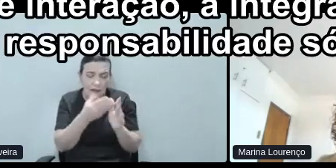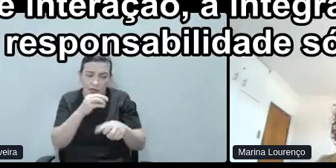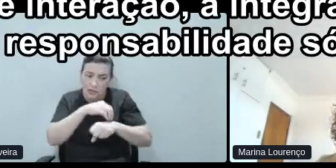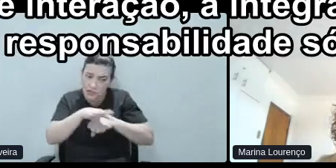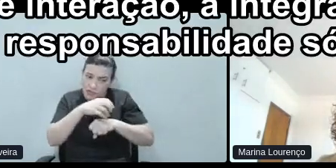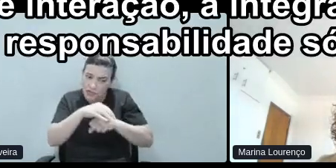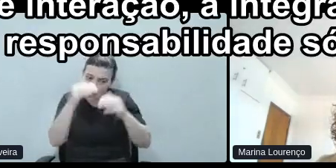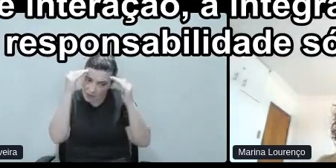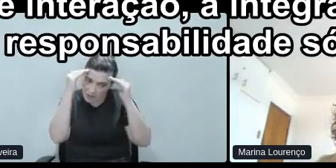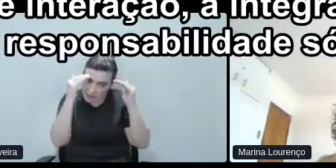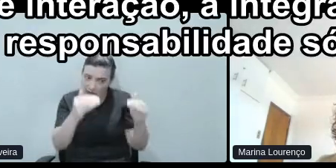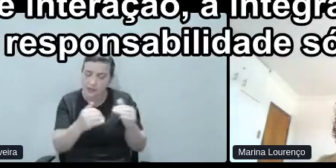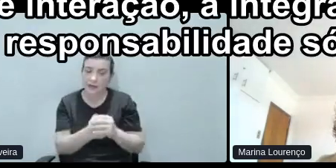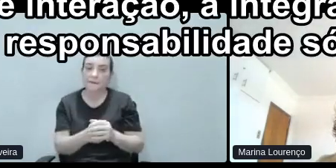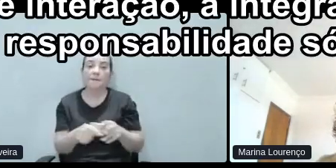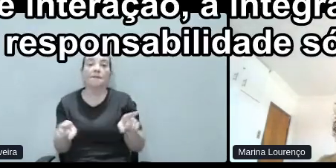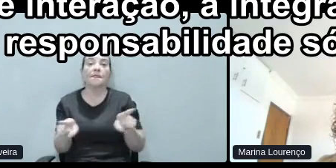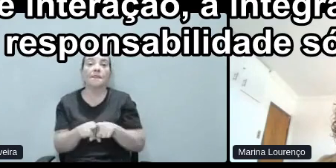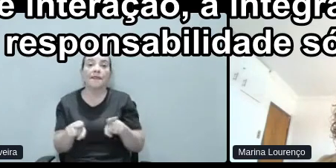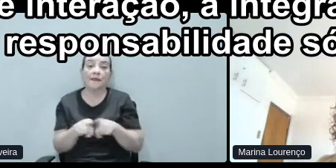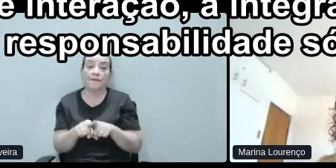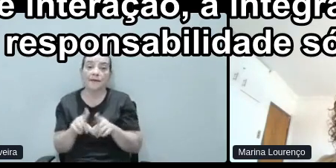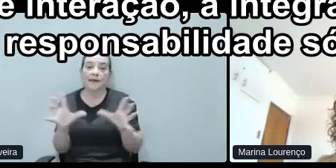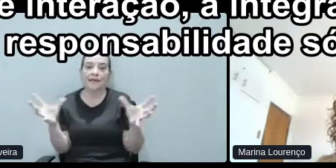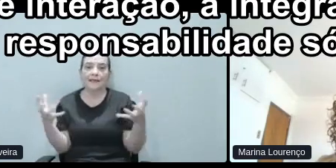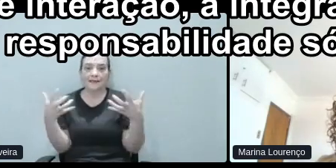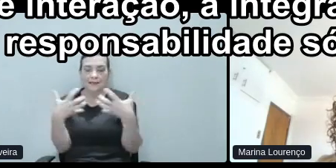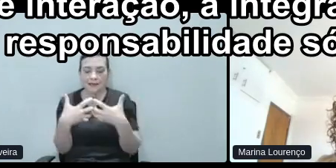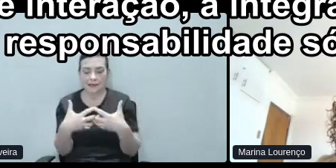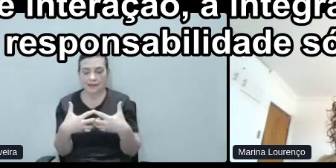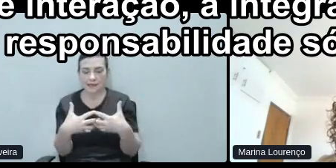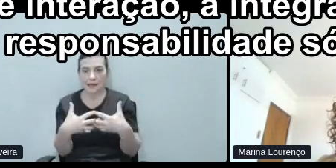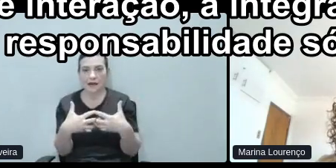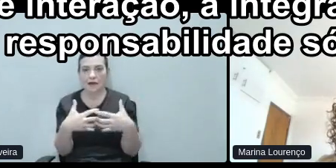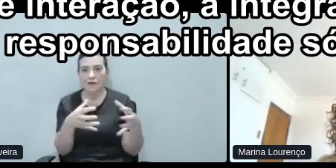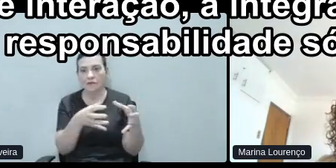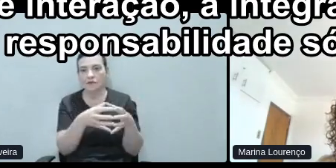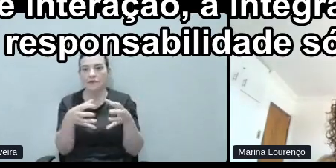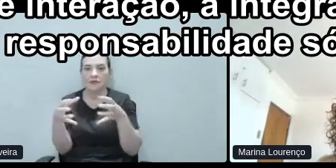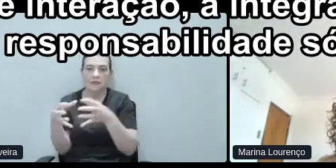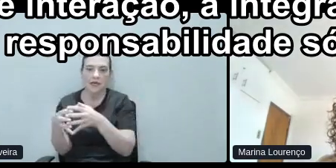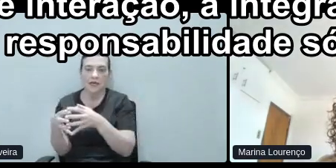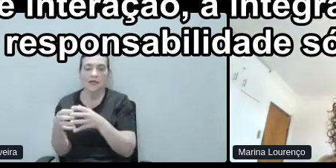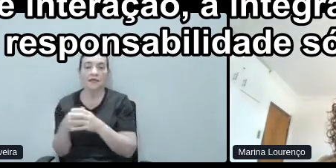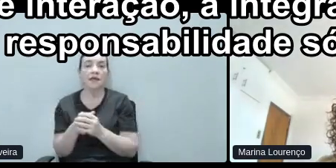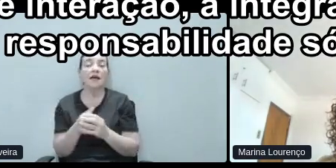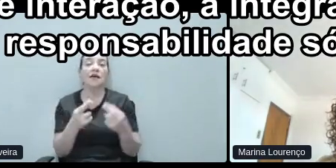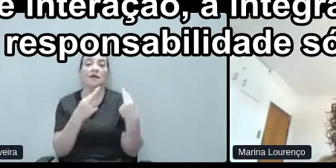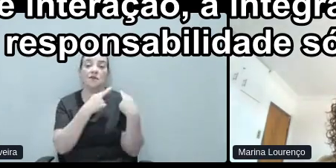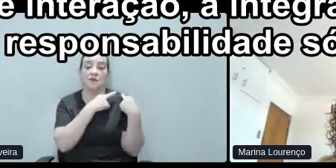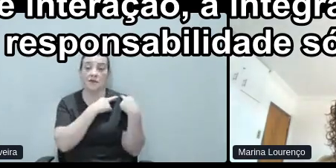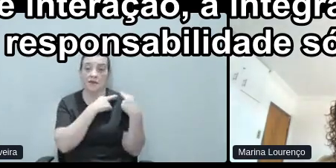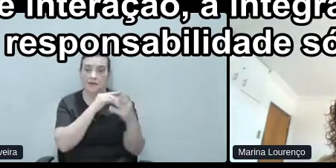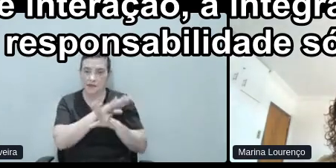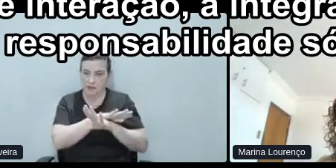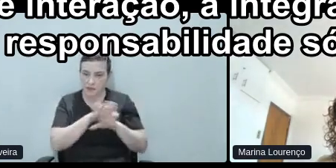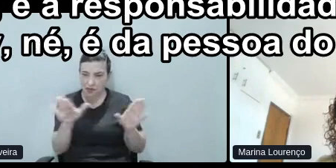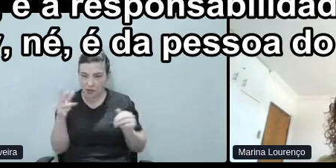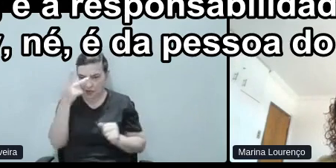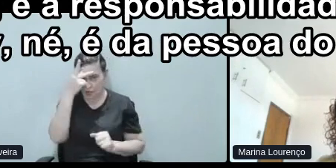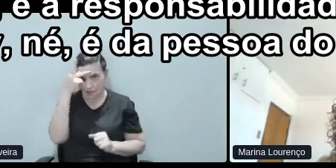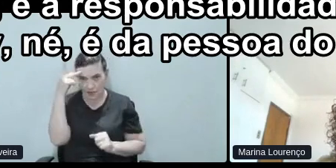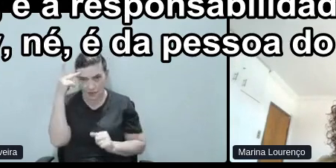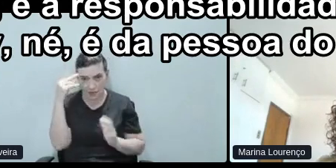Outro ponto é a integração entre áreas, né. Então, não é responsabilidade só da pessoa que é o